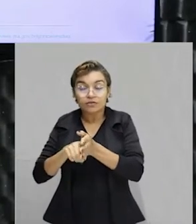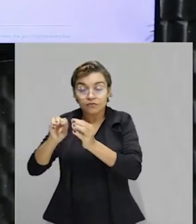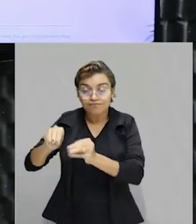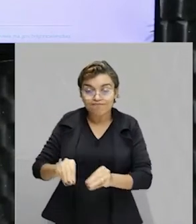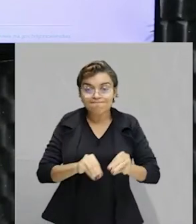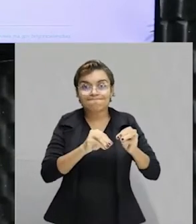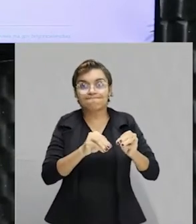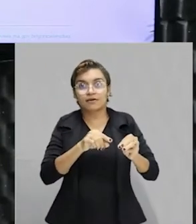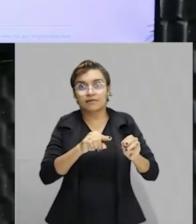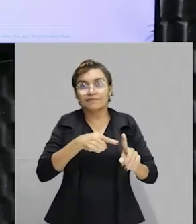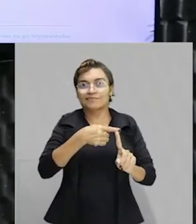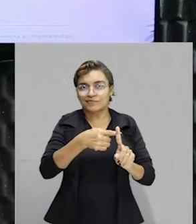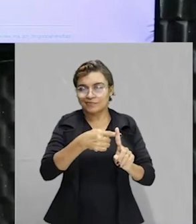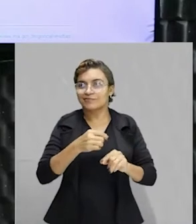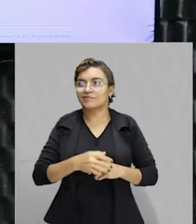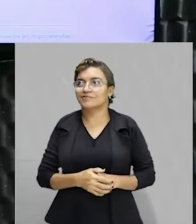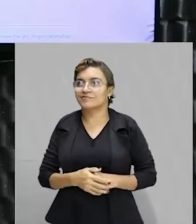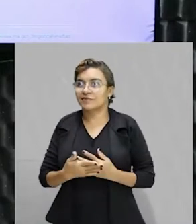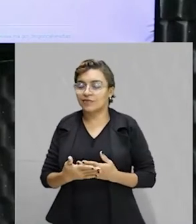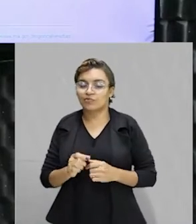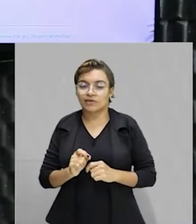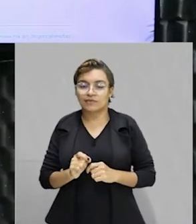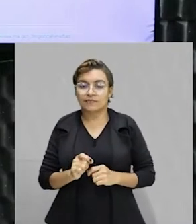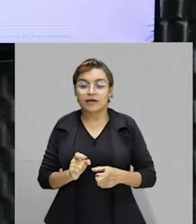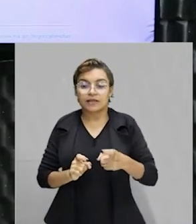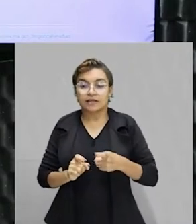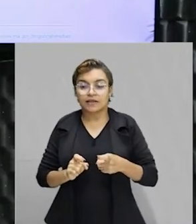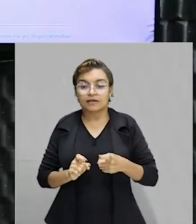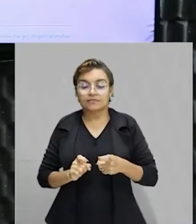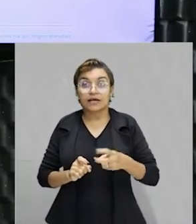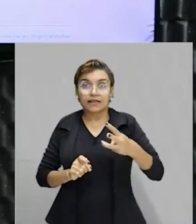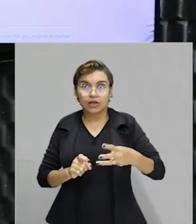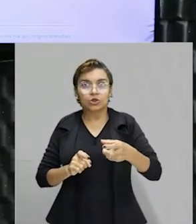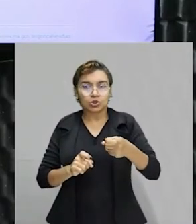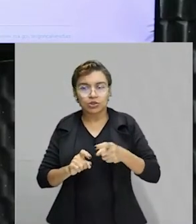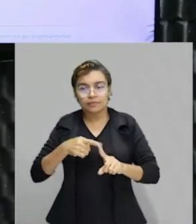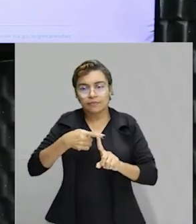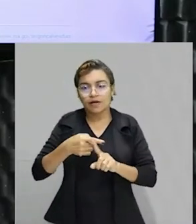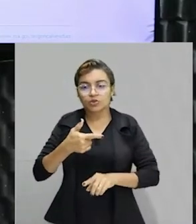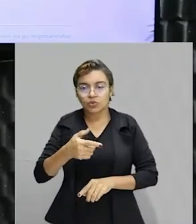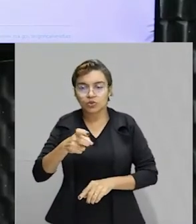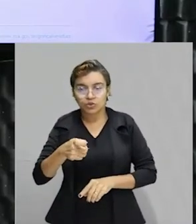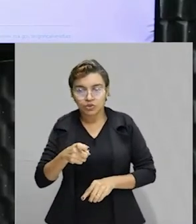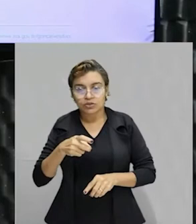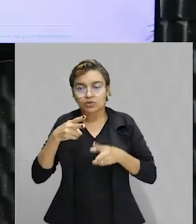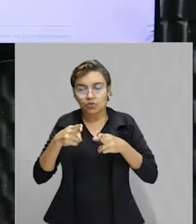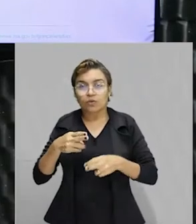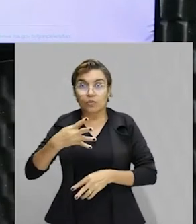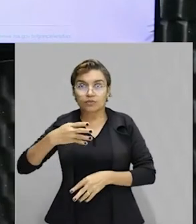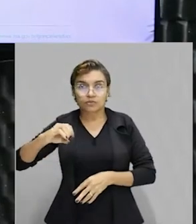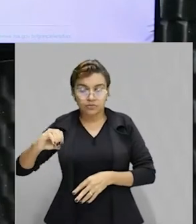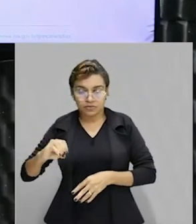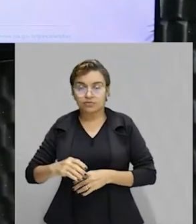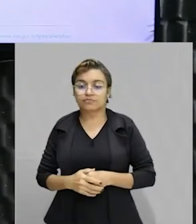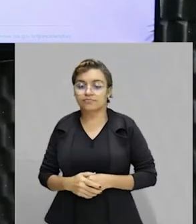muda de membro, ele muda o sinal. E aí, eu vou ficar com 3X mais 2X igual a 400, essa soma aqui no primeiro membro